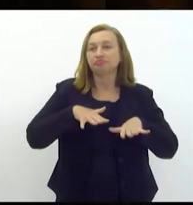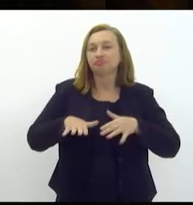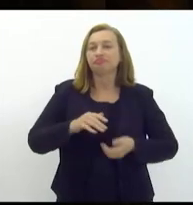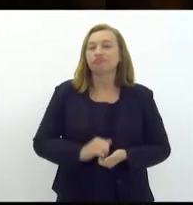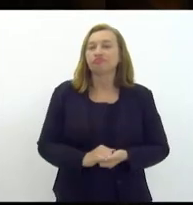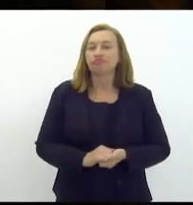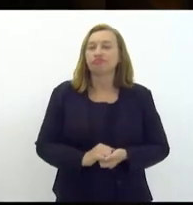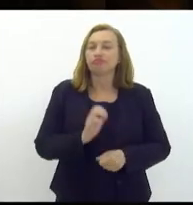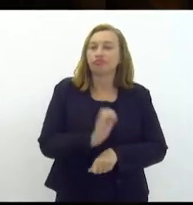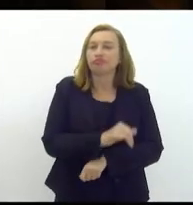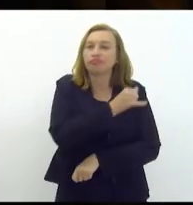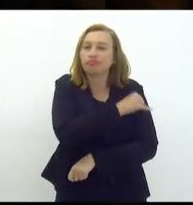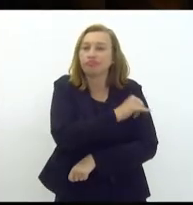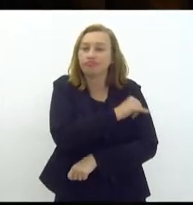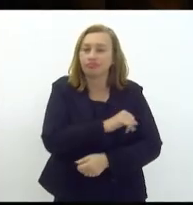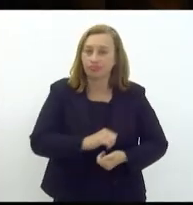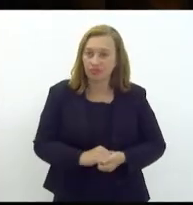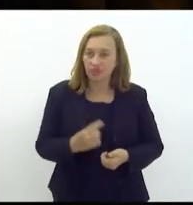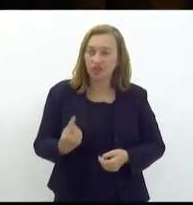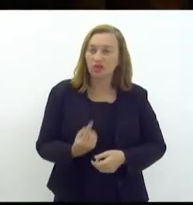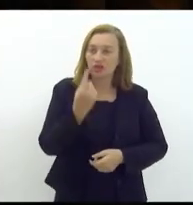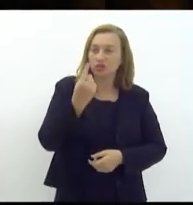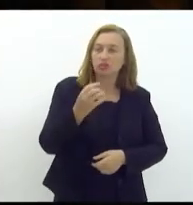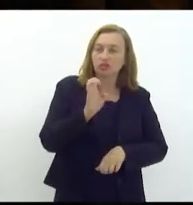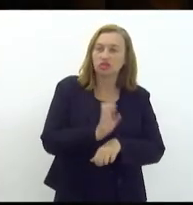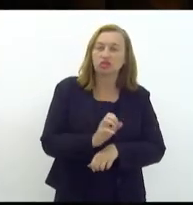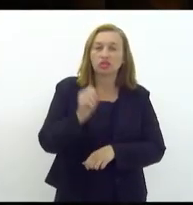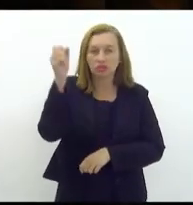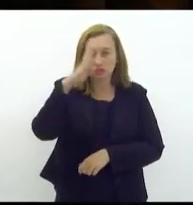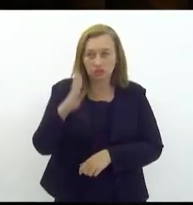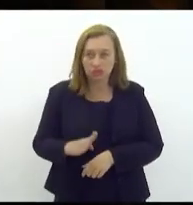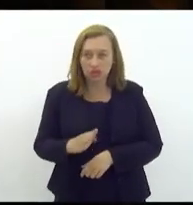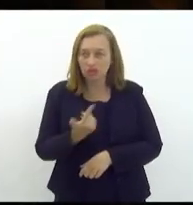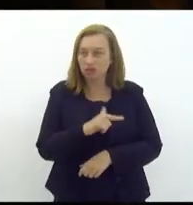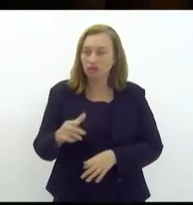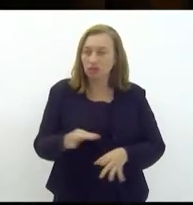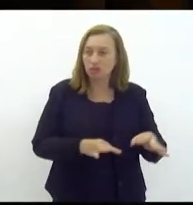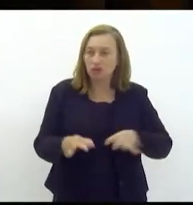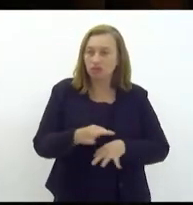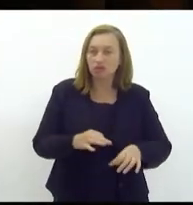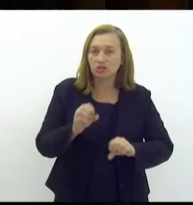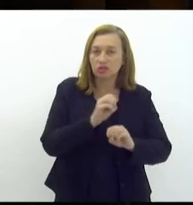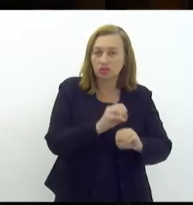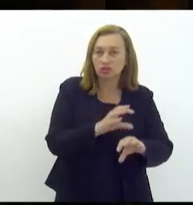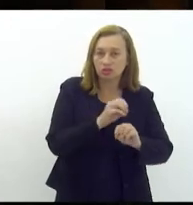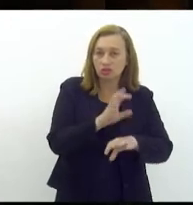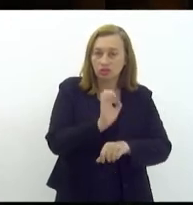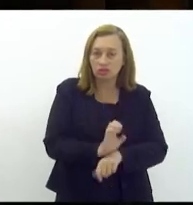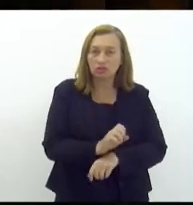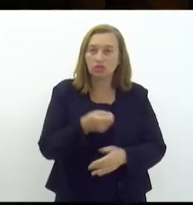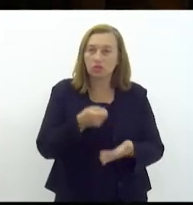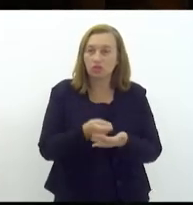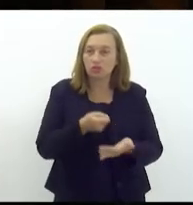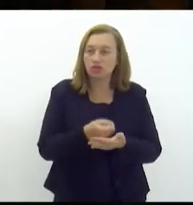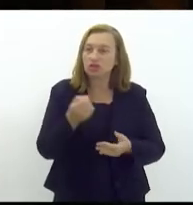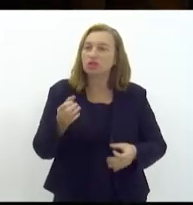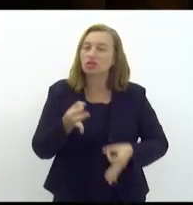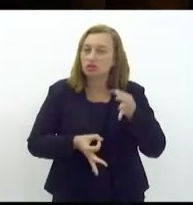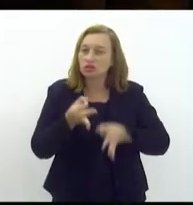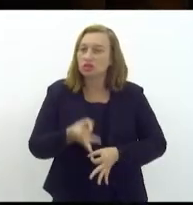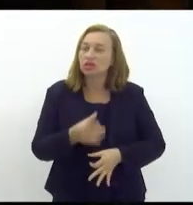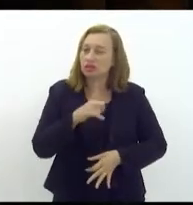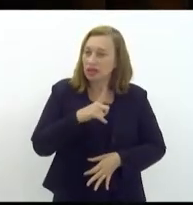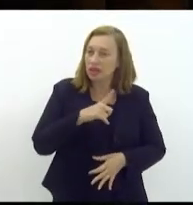o estado do Rio de Janeiro é o único estado no Brasil que não tem um plano estadual de educação mas nós estamos cobrando na justiça que tenha